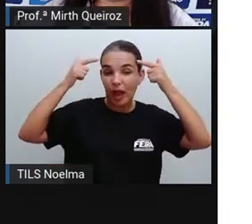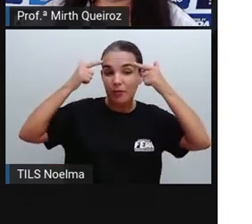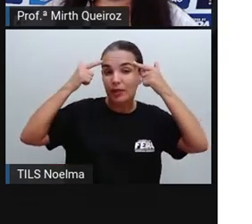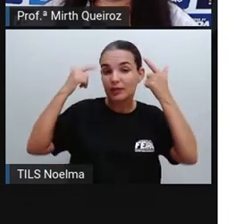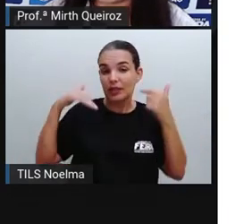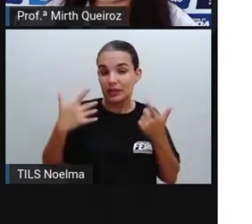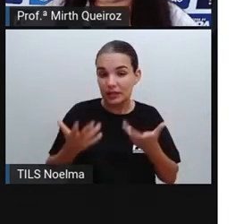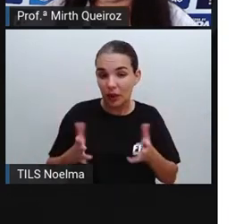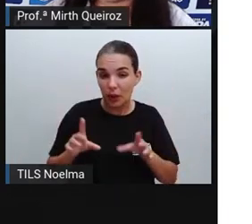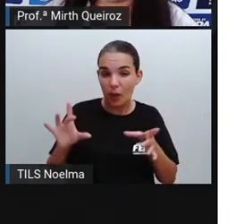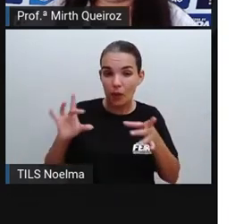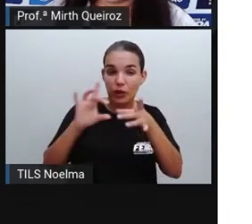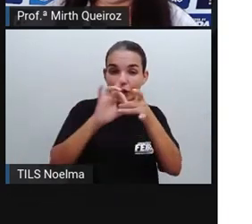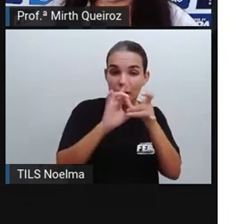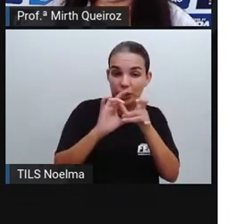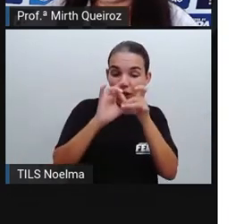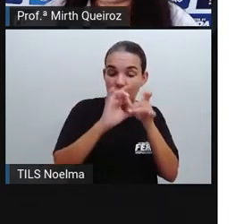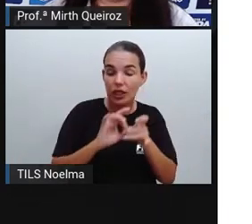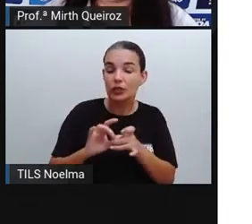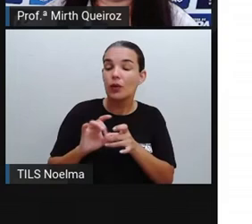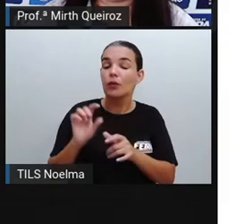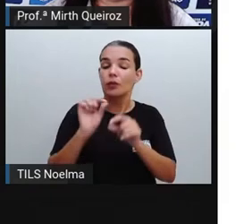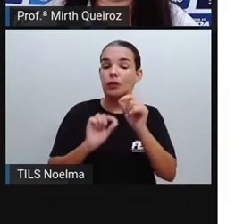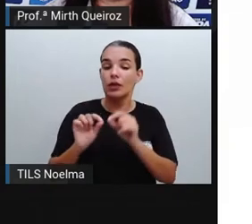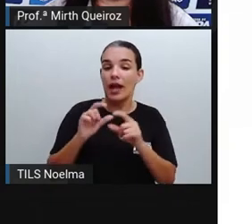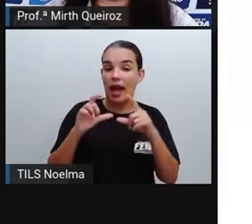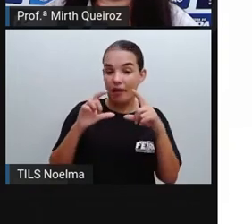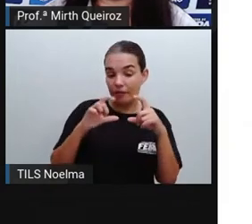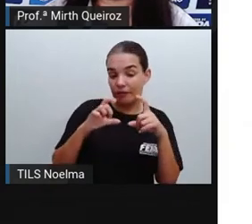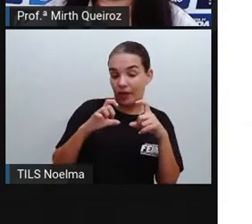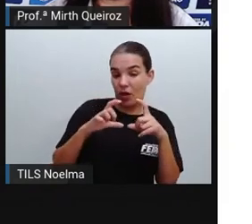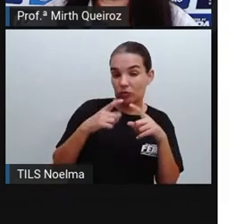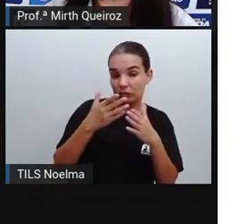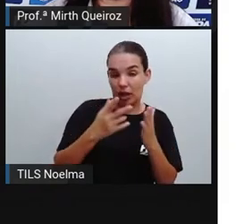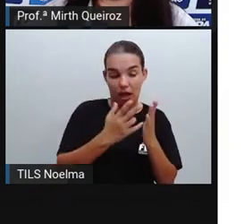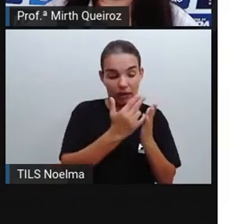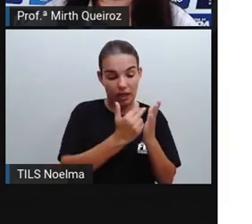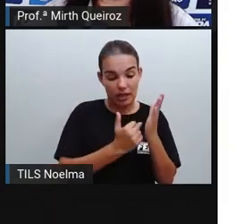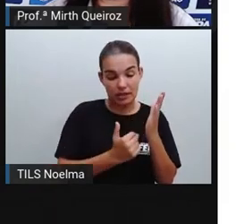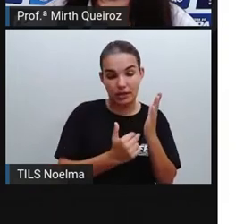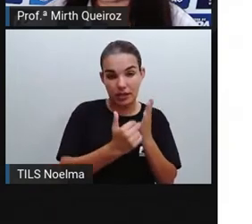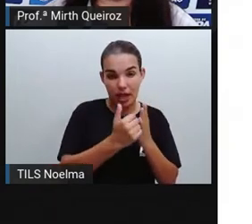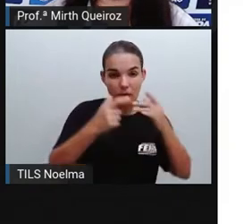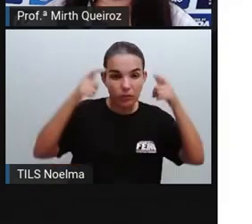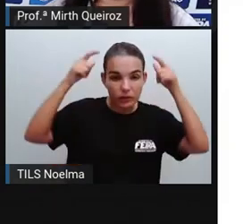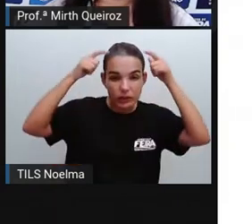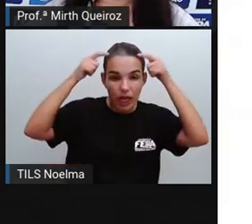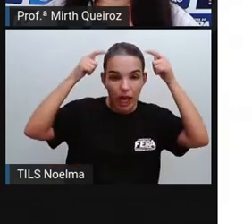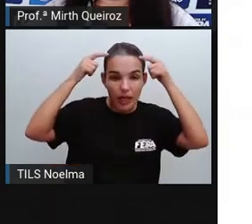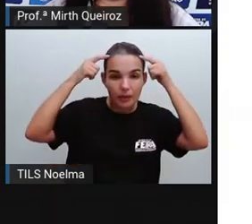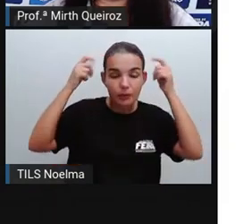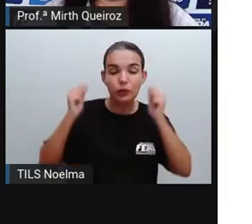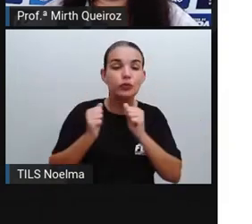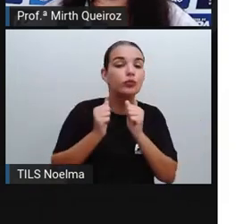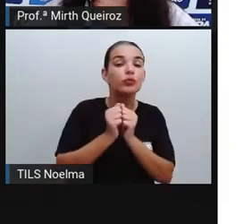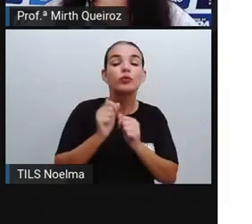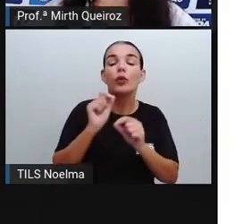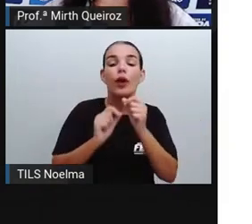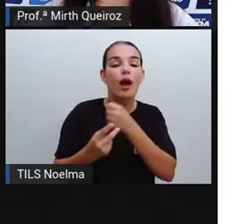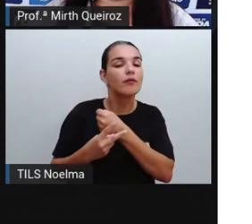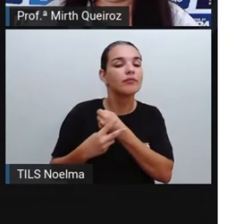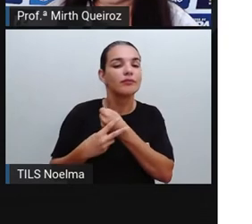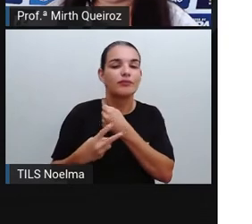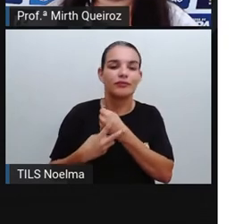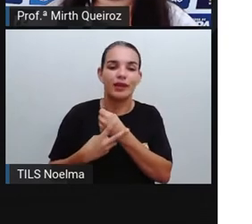unindo a imagem aí, a imagem dessa pessoa, como se fosse a sombra da pessoa, com o cérebro, e unindo